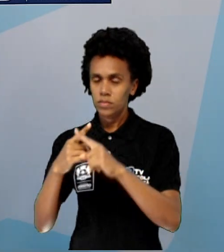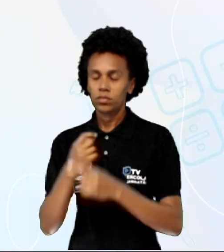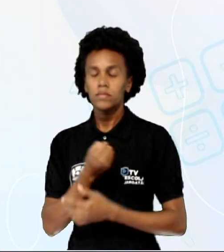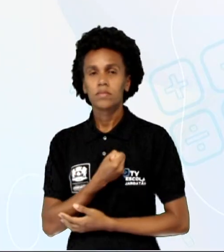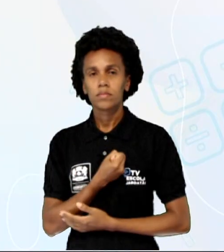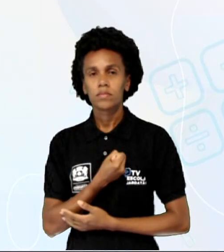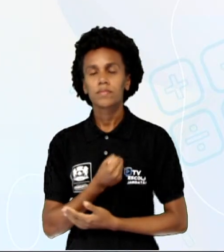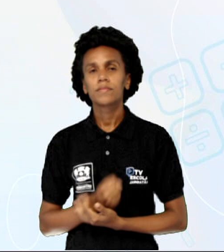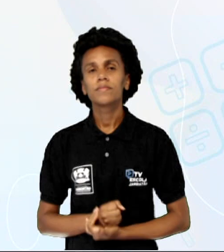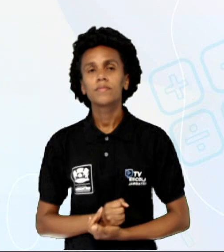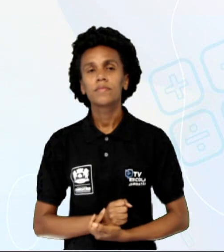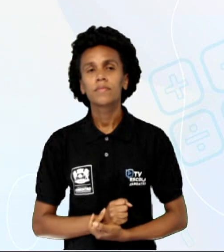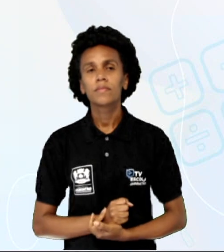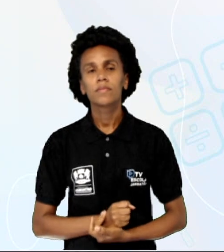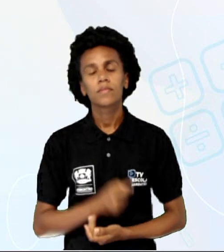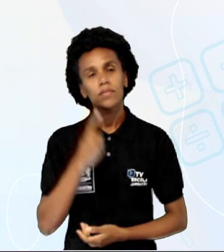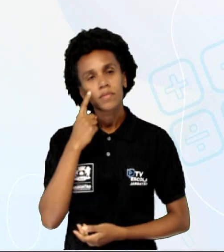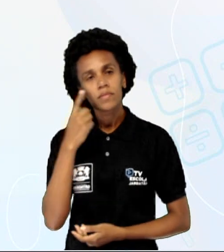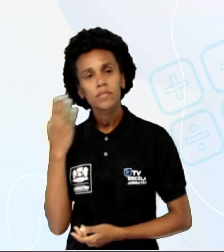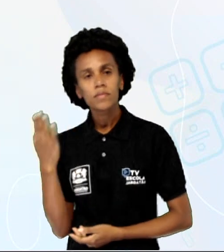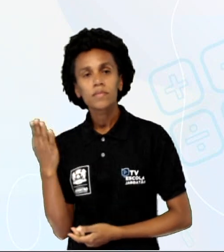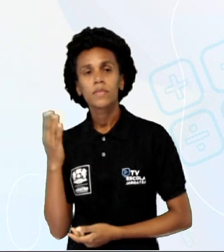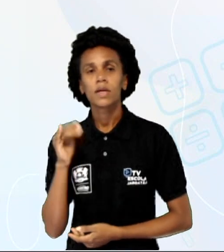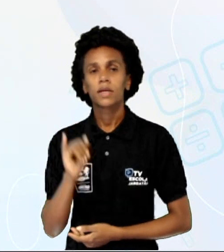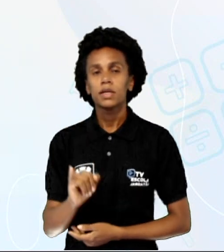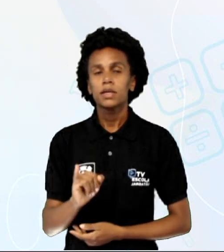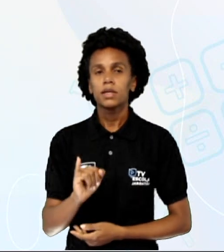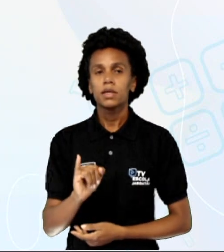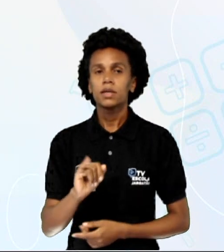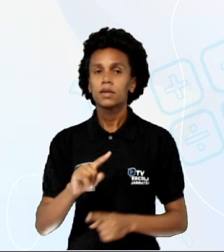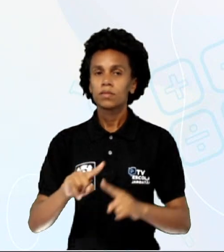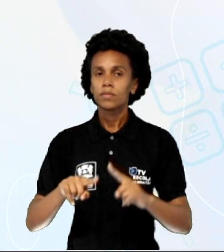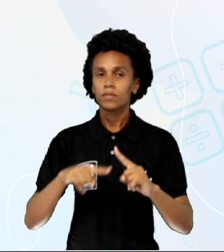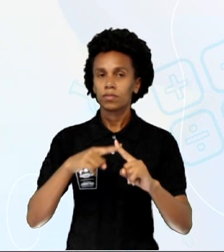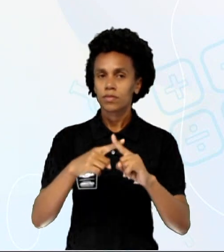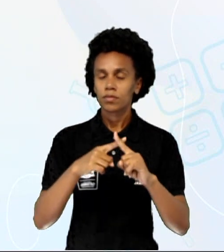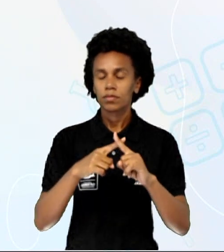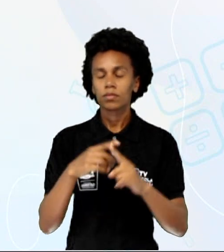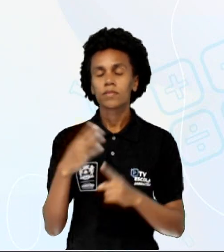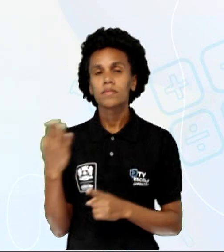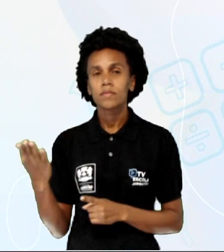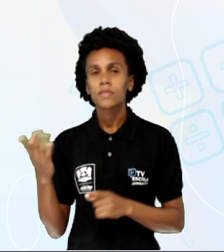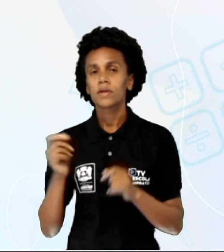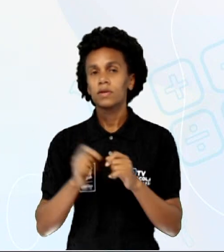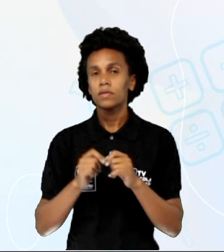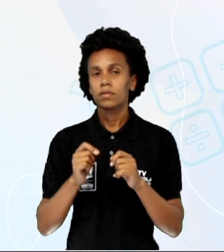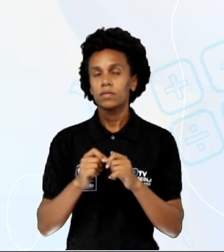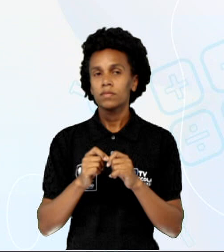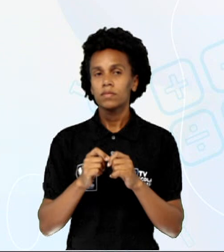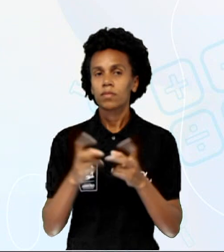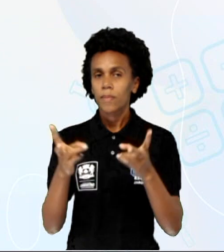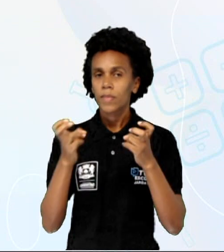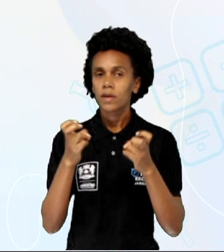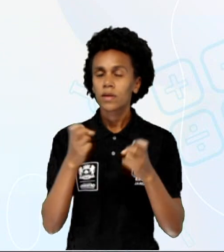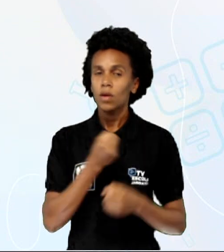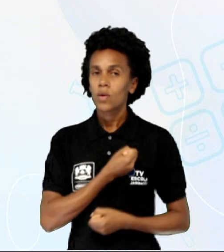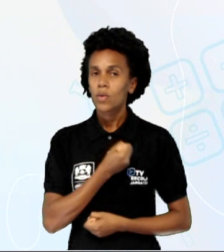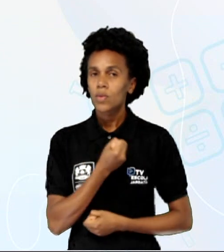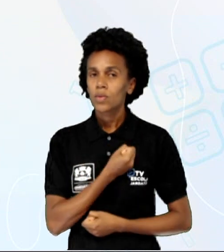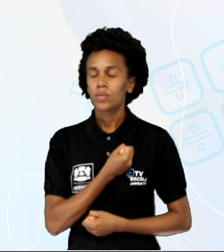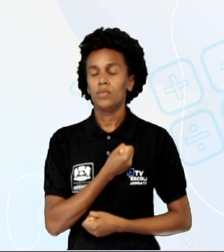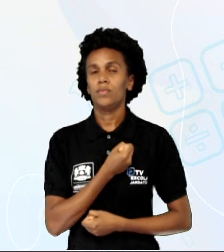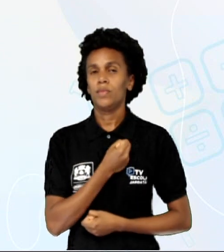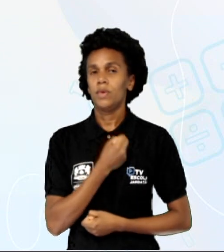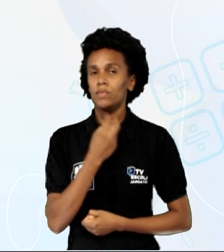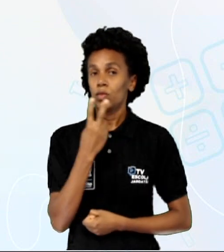Então, vamos observar aqui, ó. Se a gente tem essa multiplicação para realizar, perceba que todos os números que eu estou utilizando são